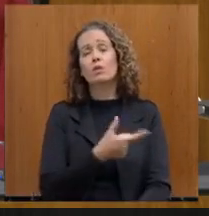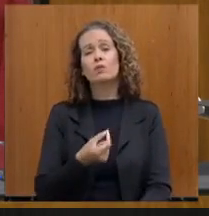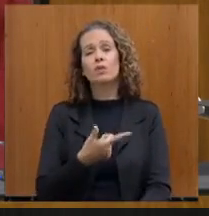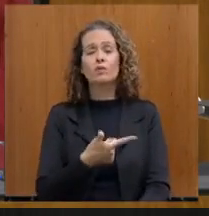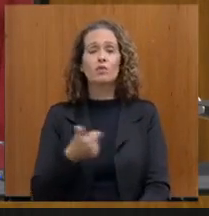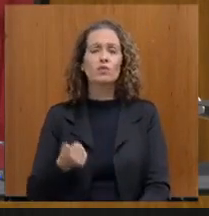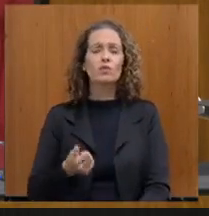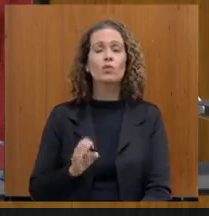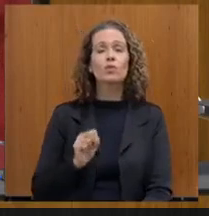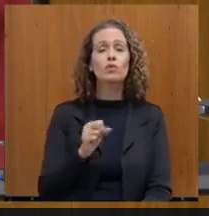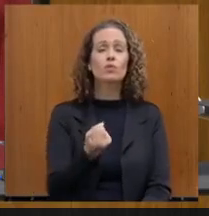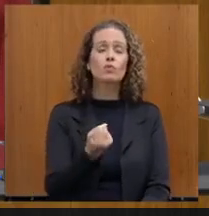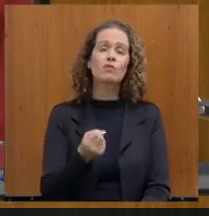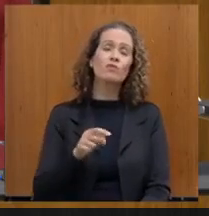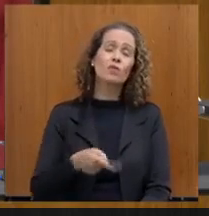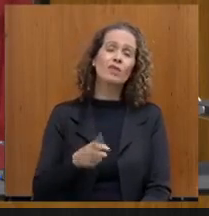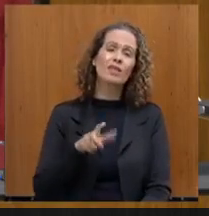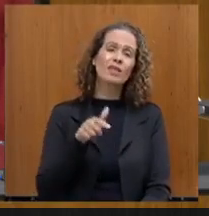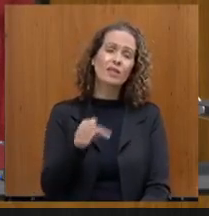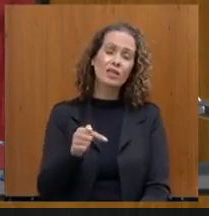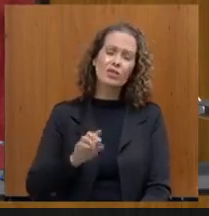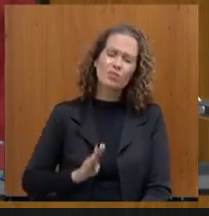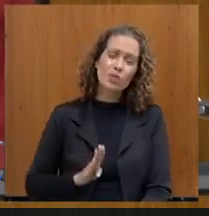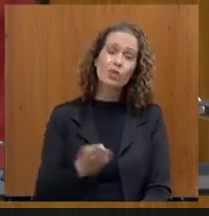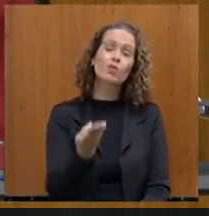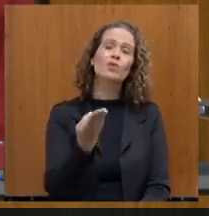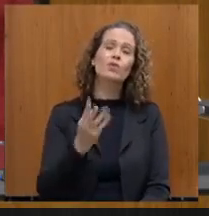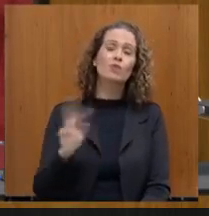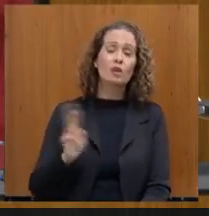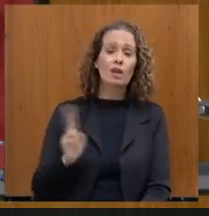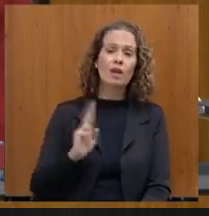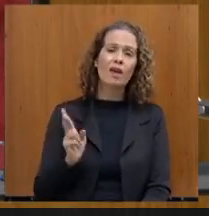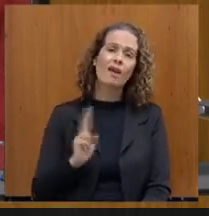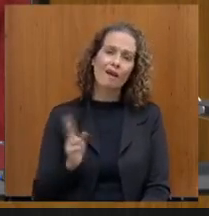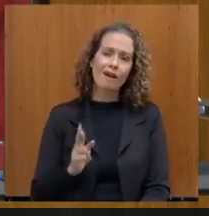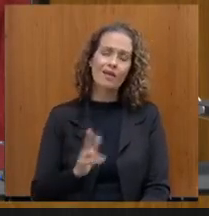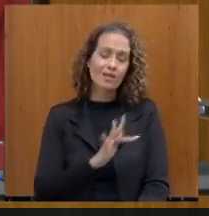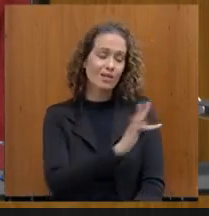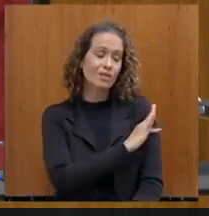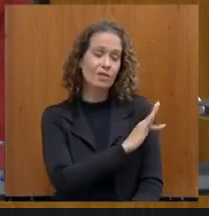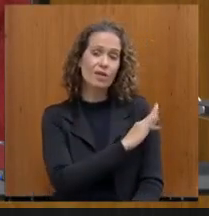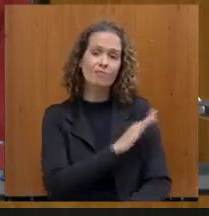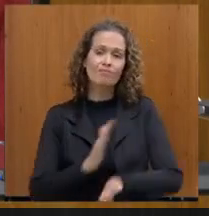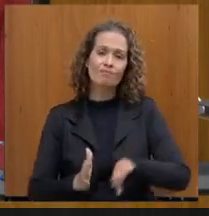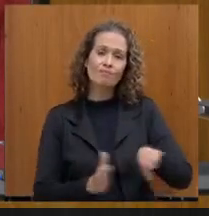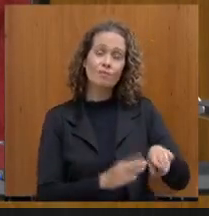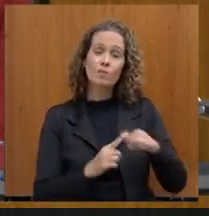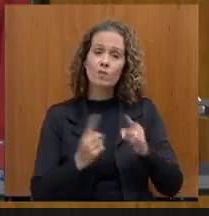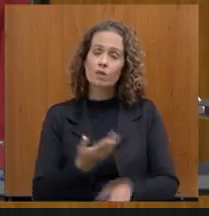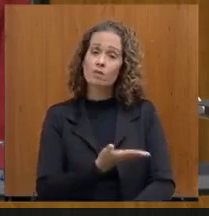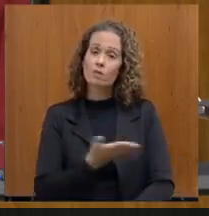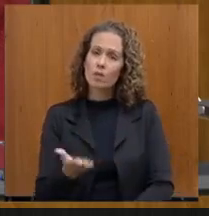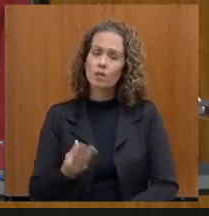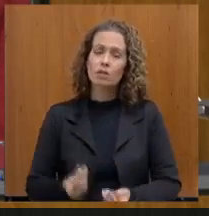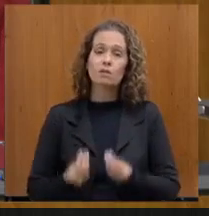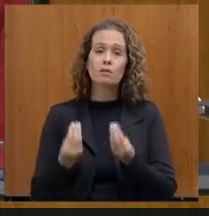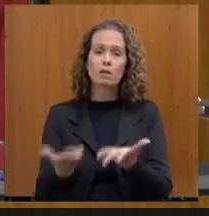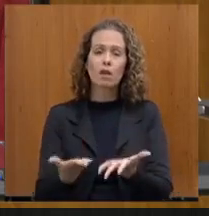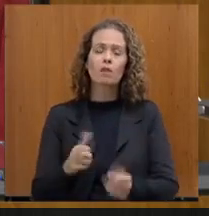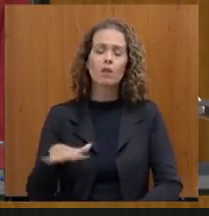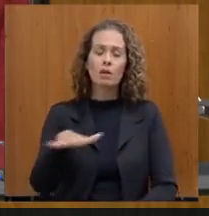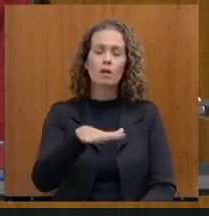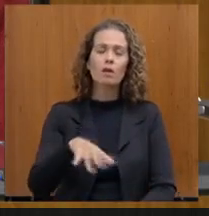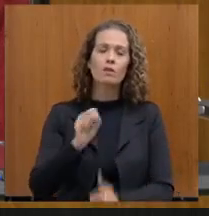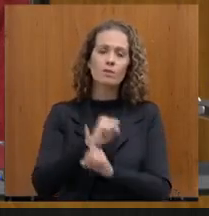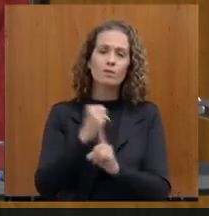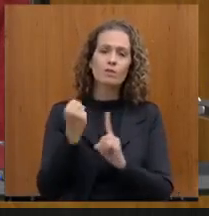,7 bilhões de reais de renúncias fiscais. Mas vocês dedicaram para toda a área social, a área que